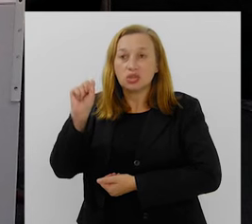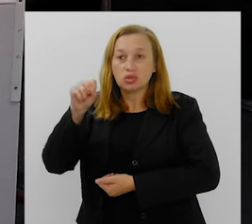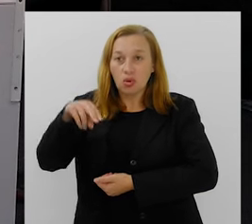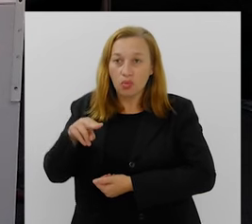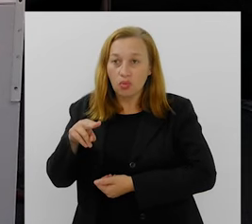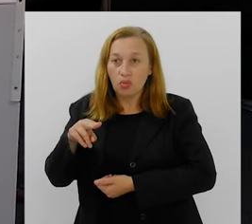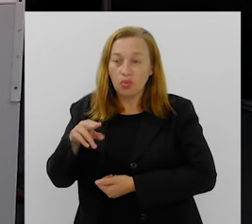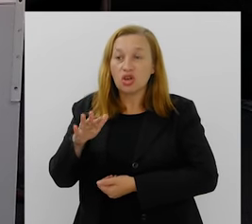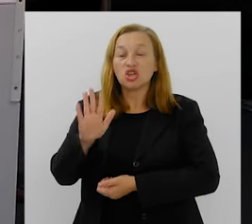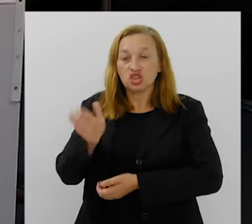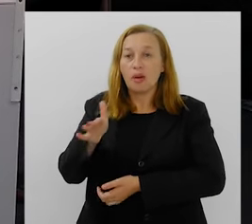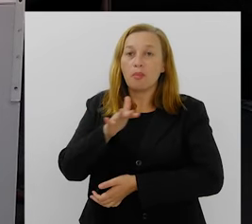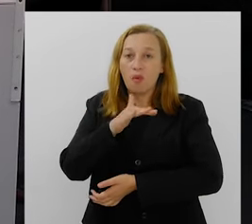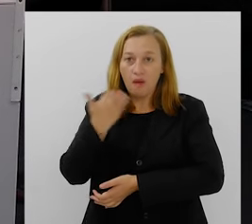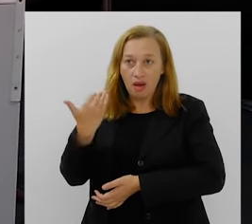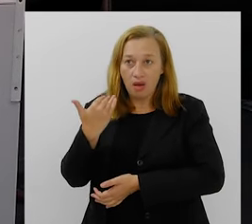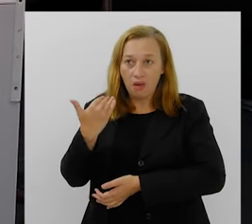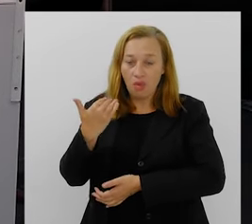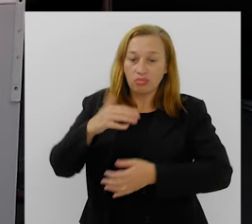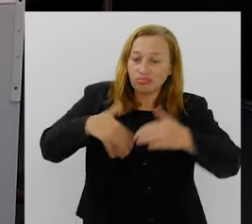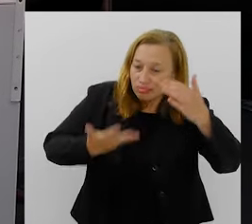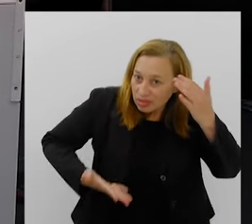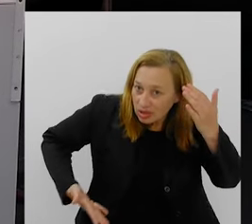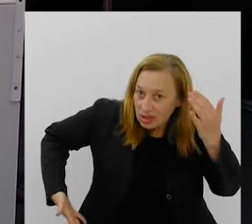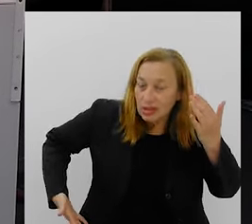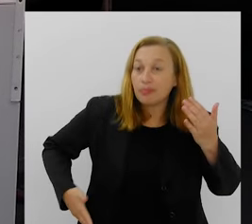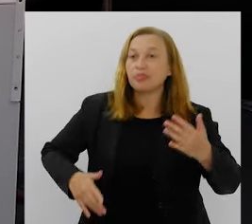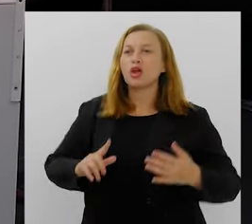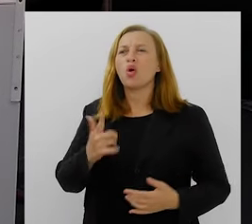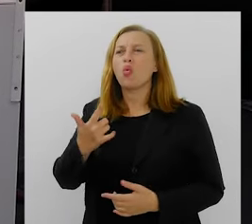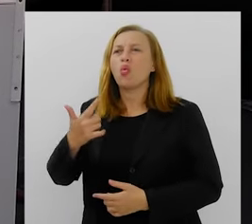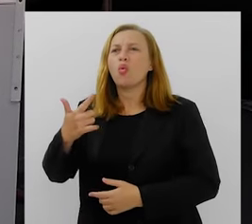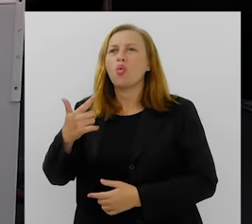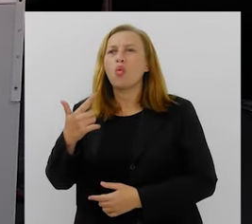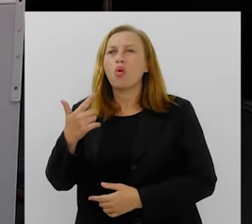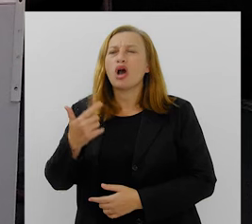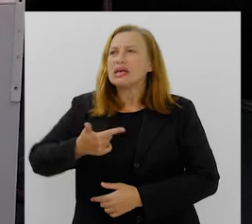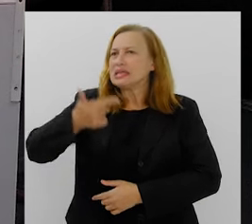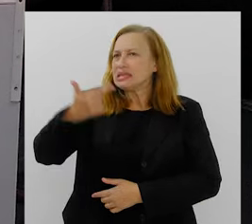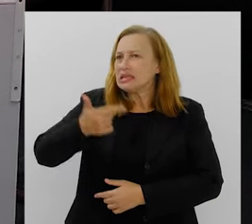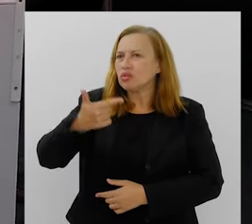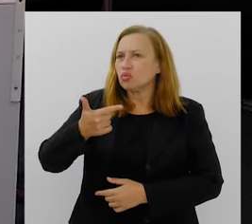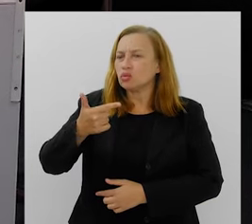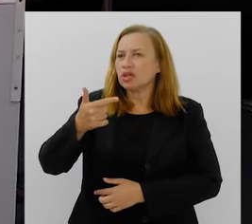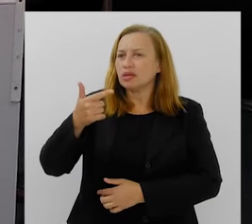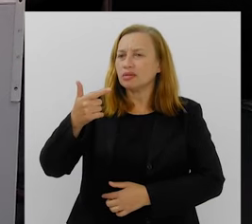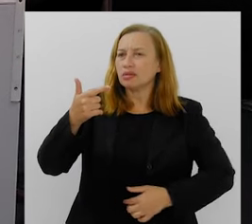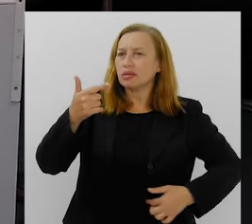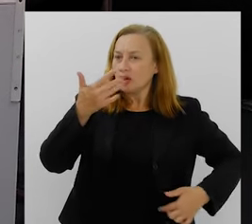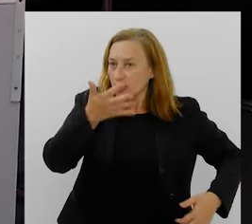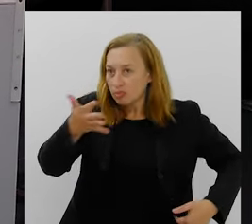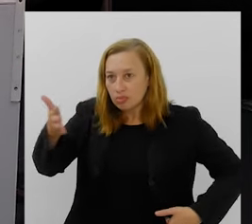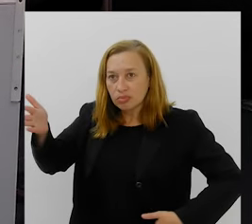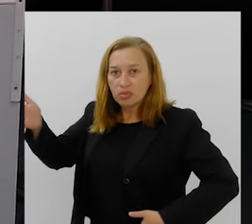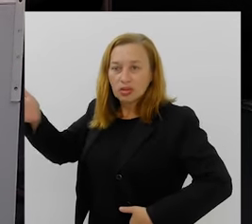falecido. E eu acho que eu fui segunda porta-bandeira. Foi, segunda porta-bandeira ia.